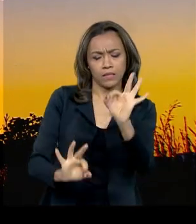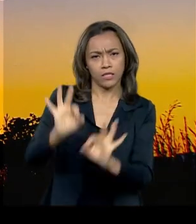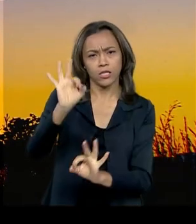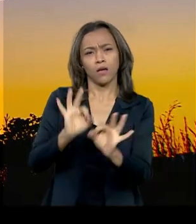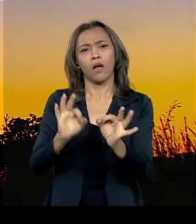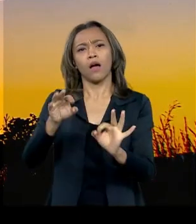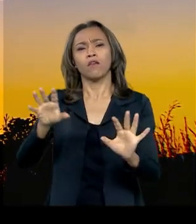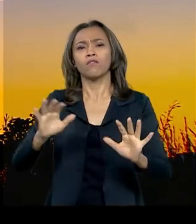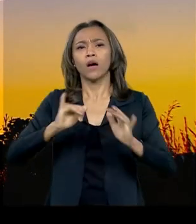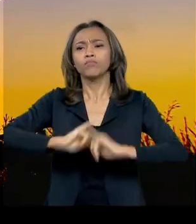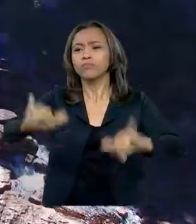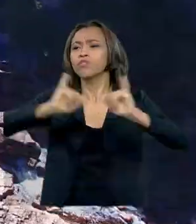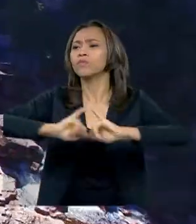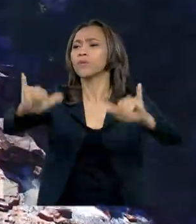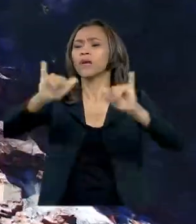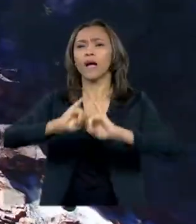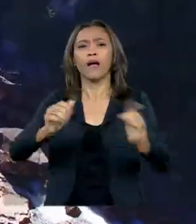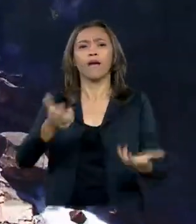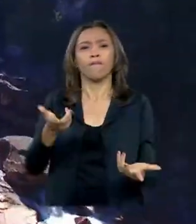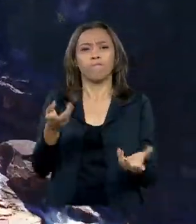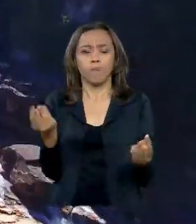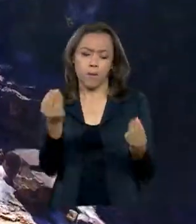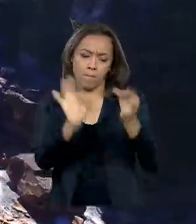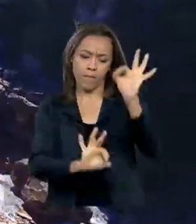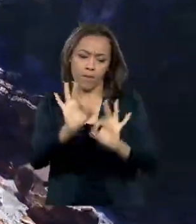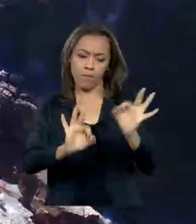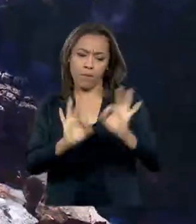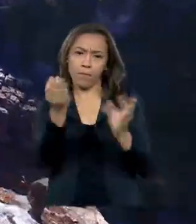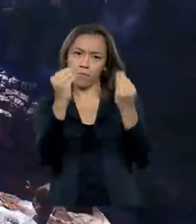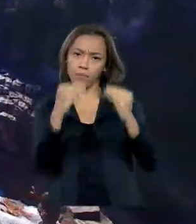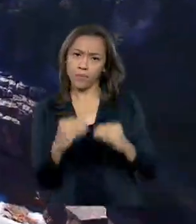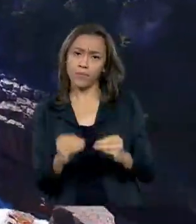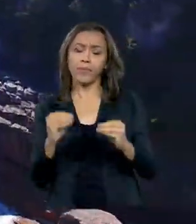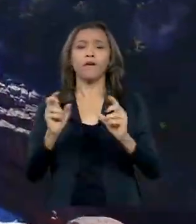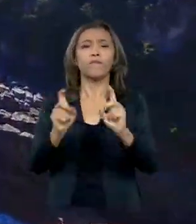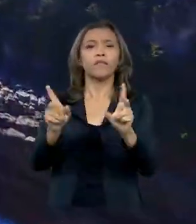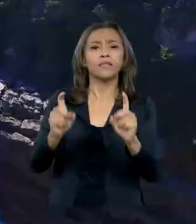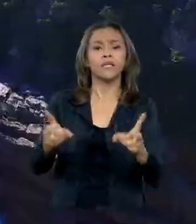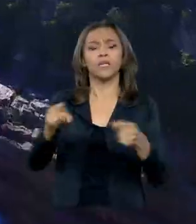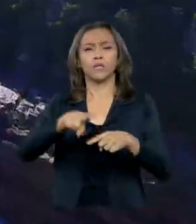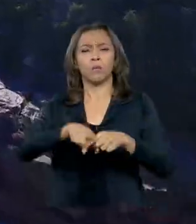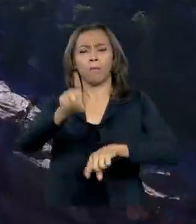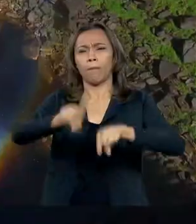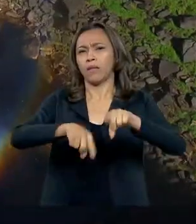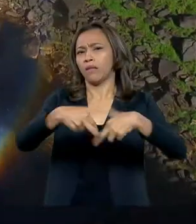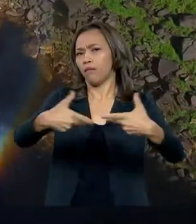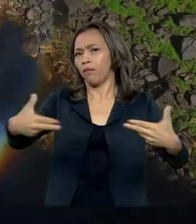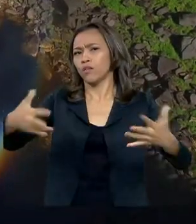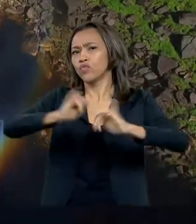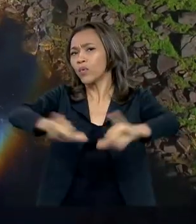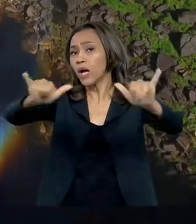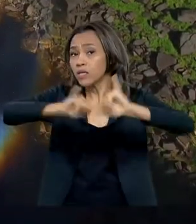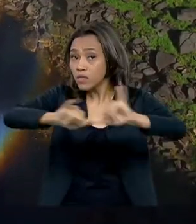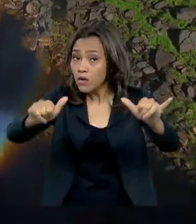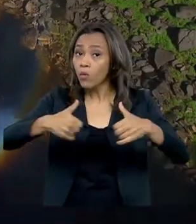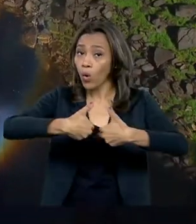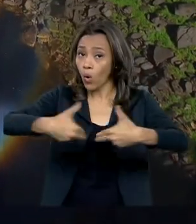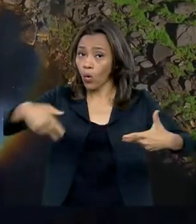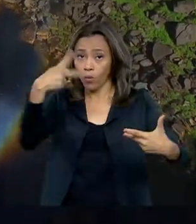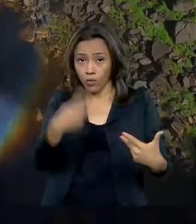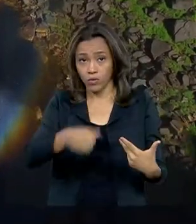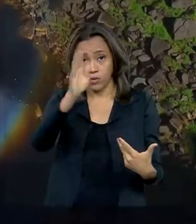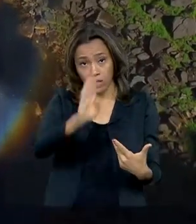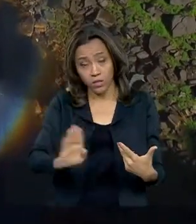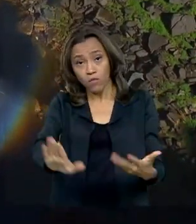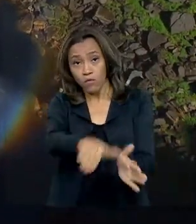promover, formular ações de promoção comercial de produtos, serviços e destinos turísticos brasileiros no